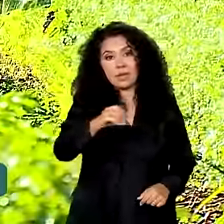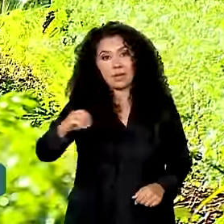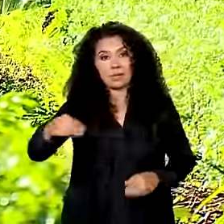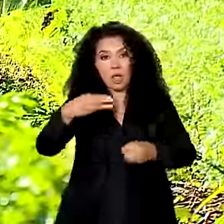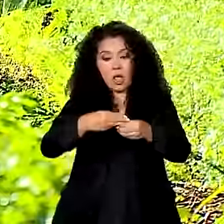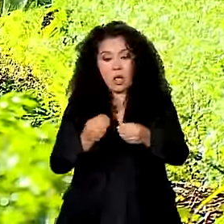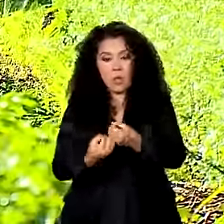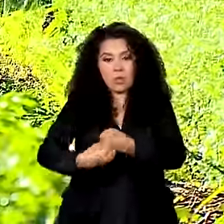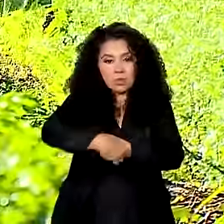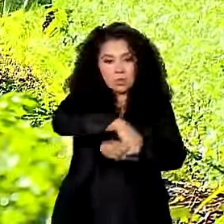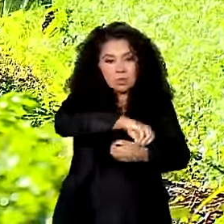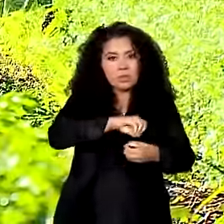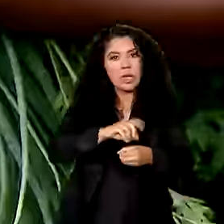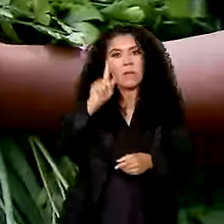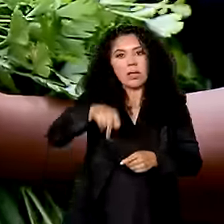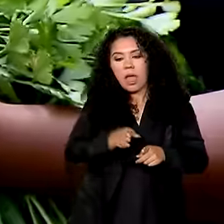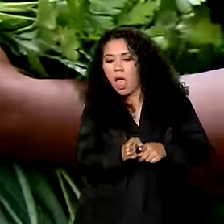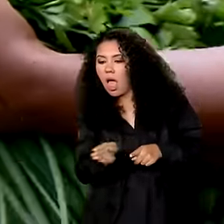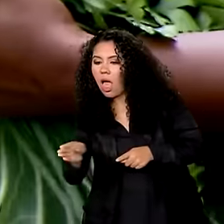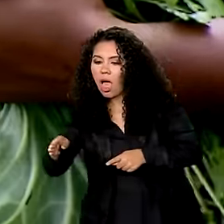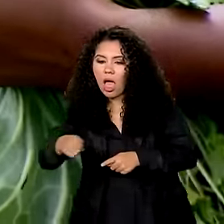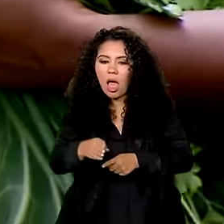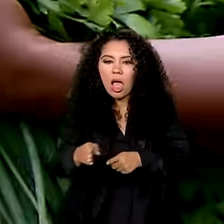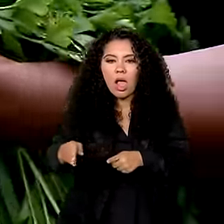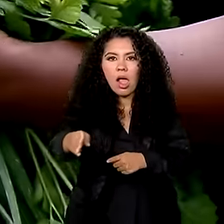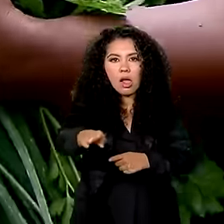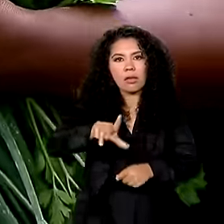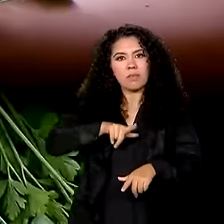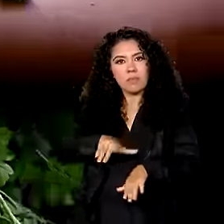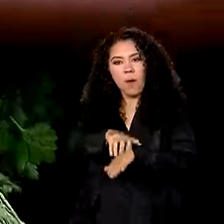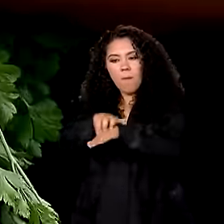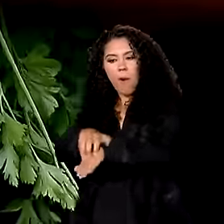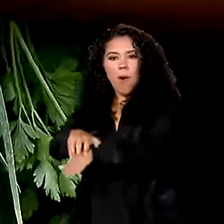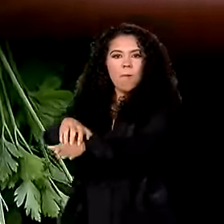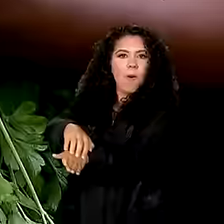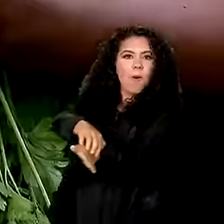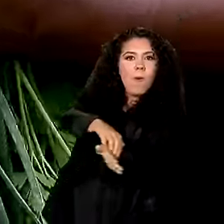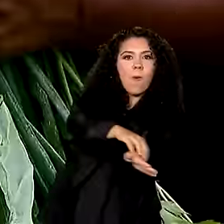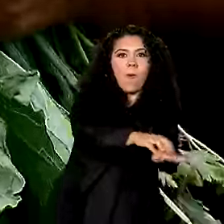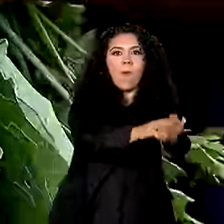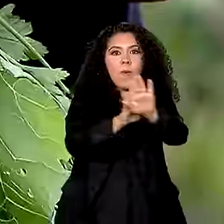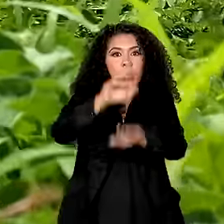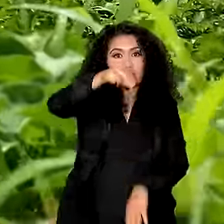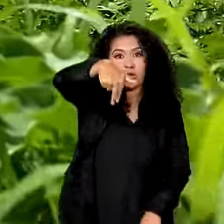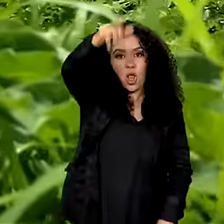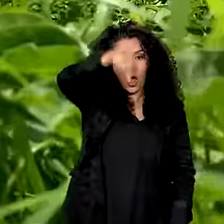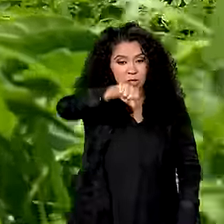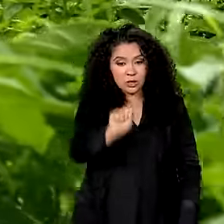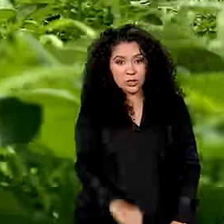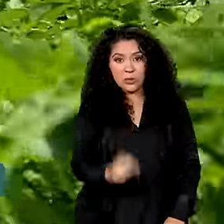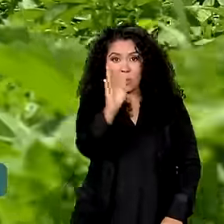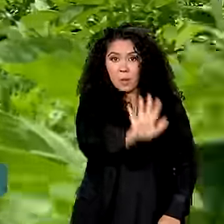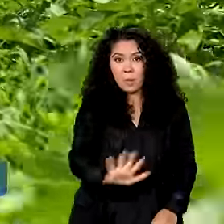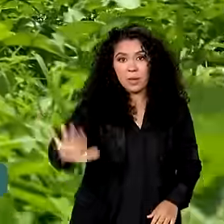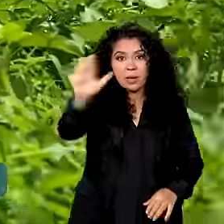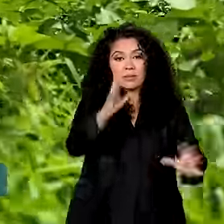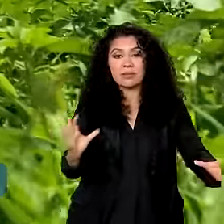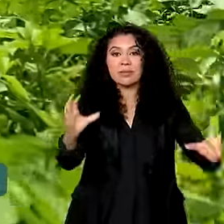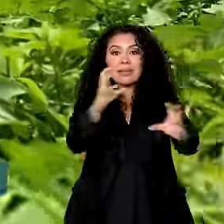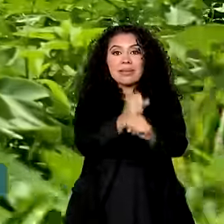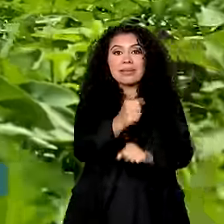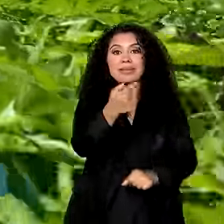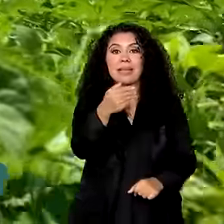as Rotas de Integração Nacional estão alavancando o desenvolvimento de norte a sul do Brasil. São mais de 70 mil